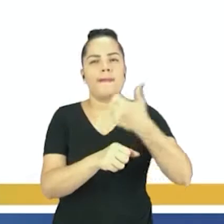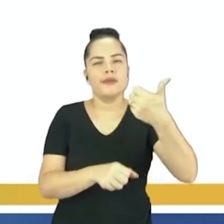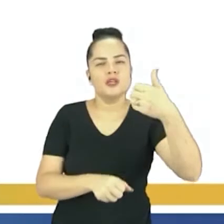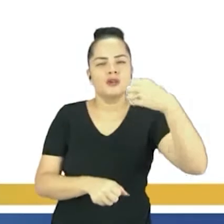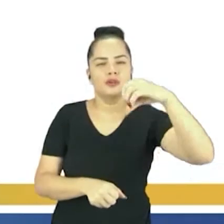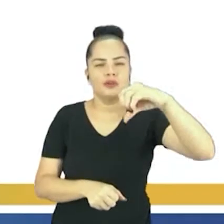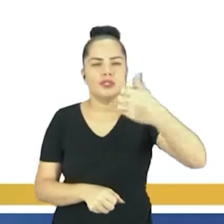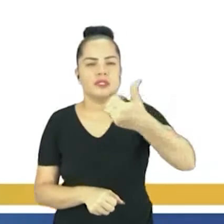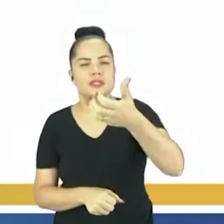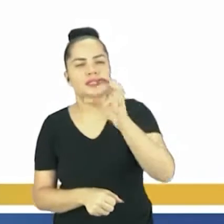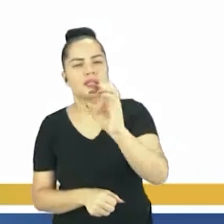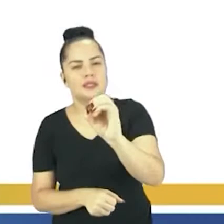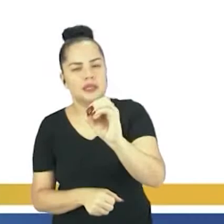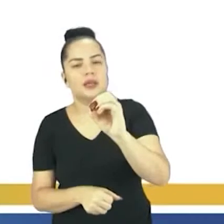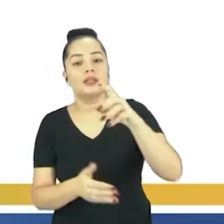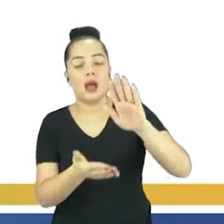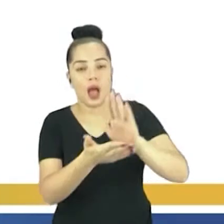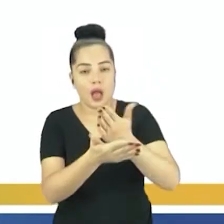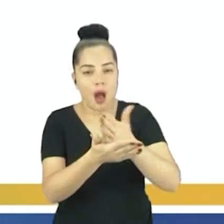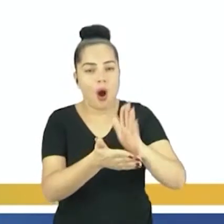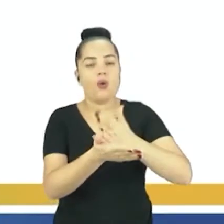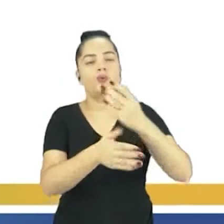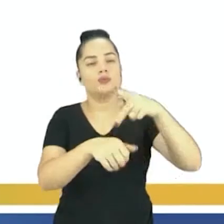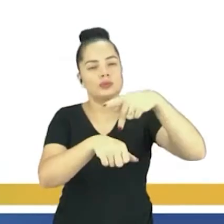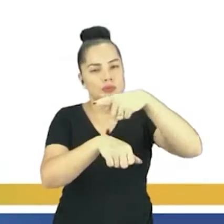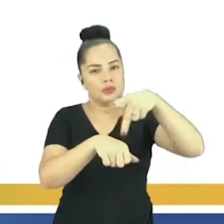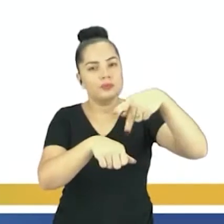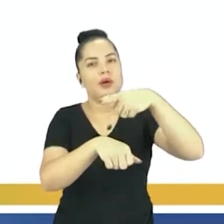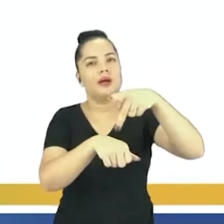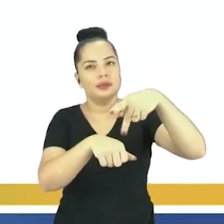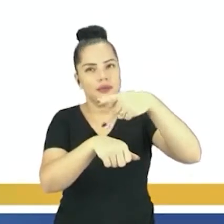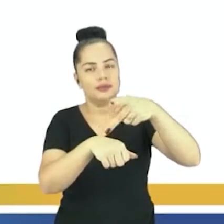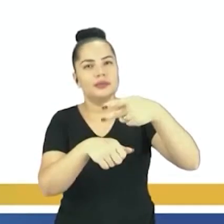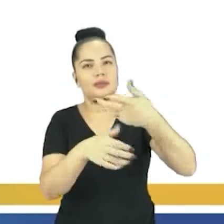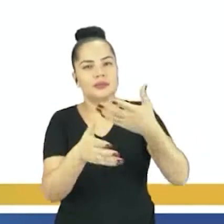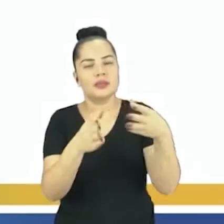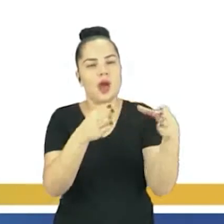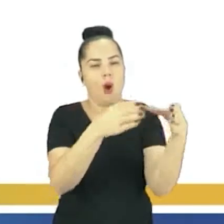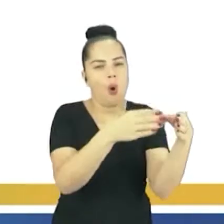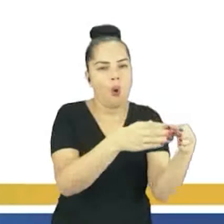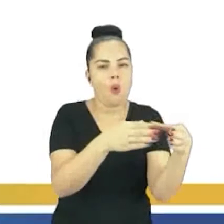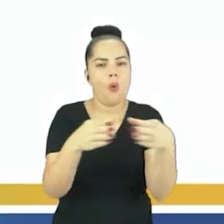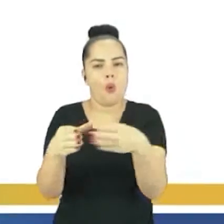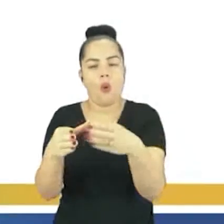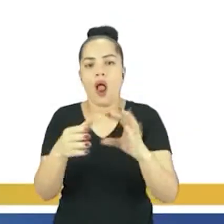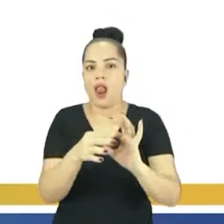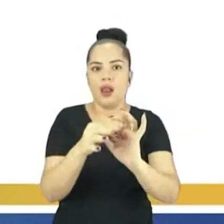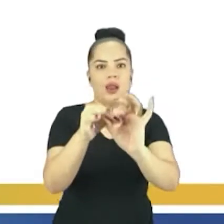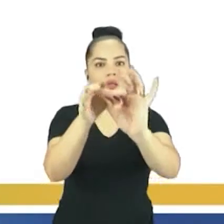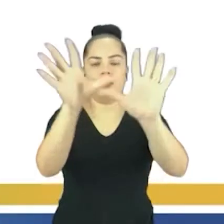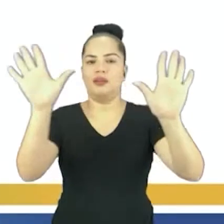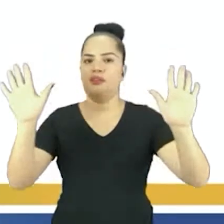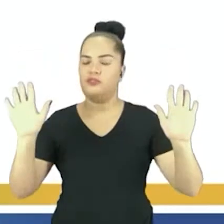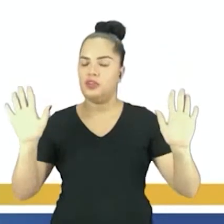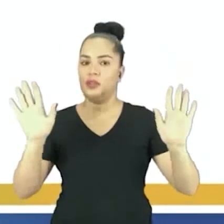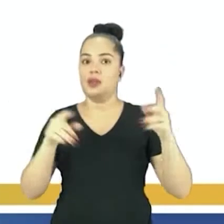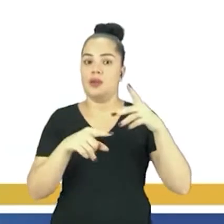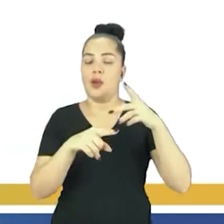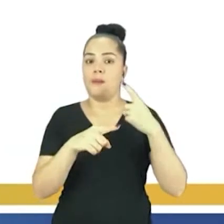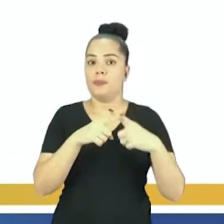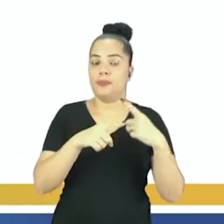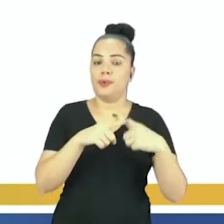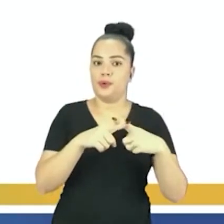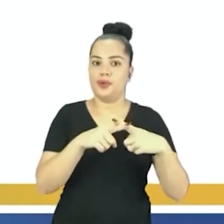europeus concederam pacificamente independência às colônias. Até porque nessa fase, os europeus estavam